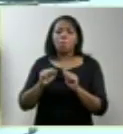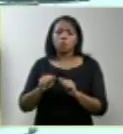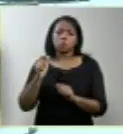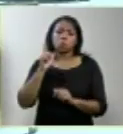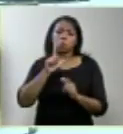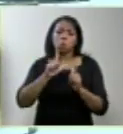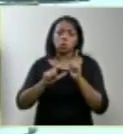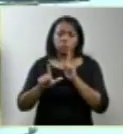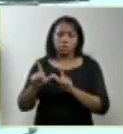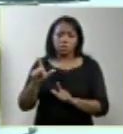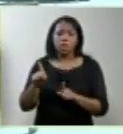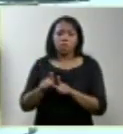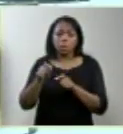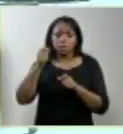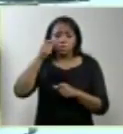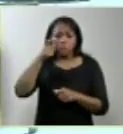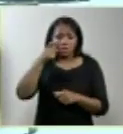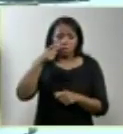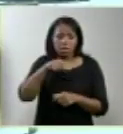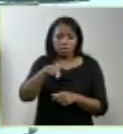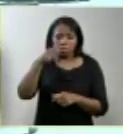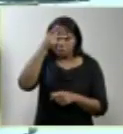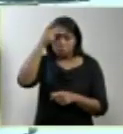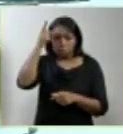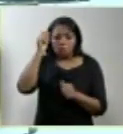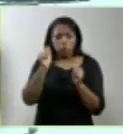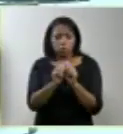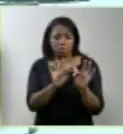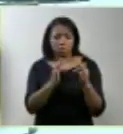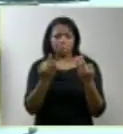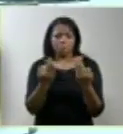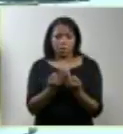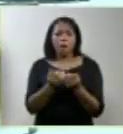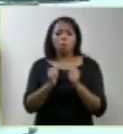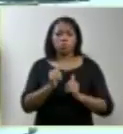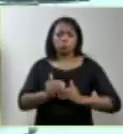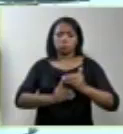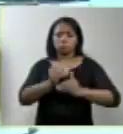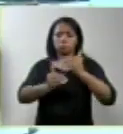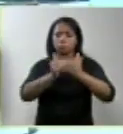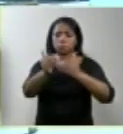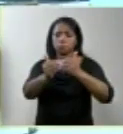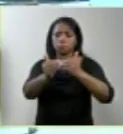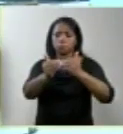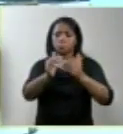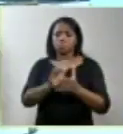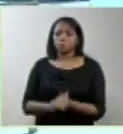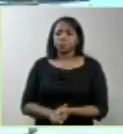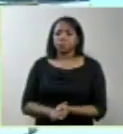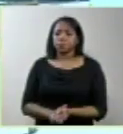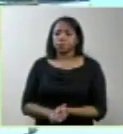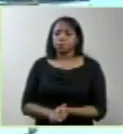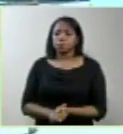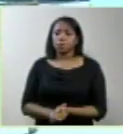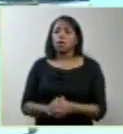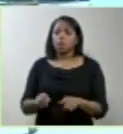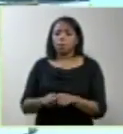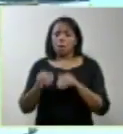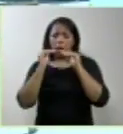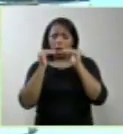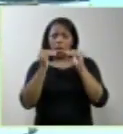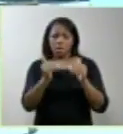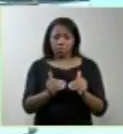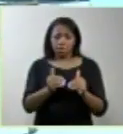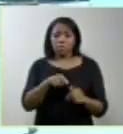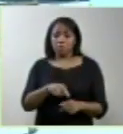e os interesses desses indivíduos e suas famílias possam progredir. Então, o respeito com